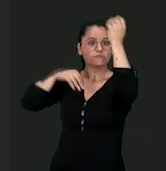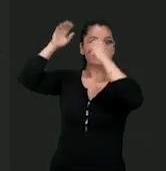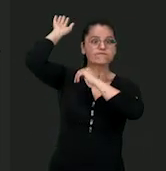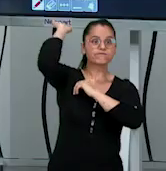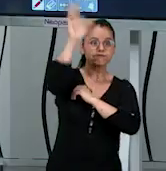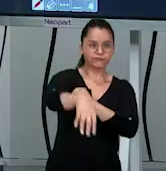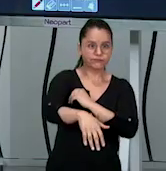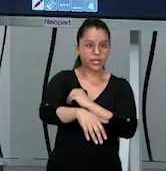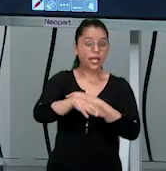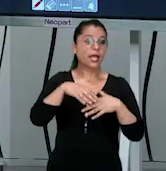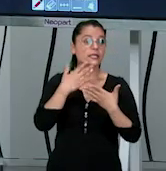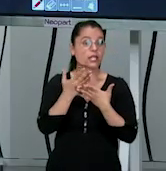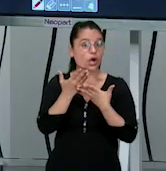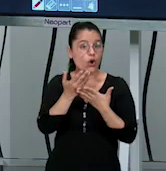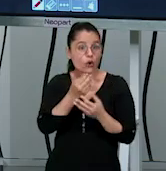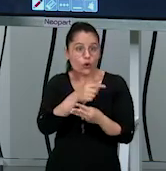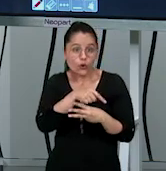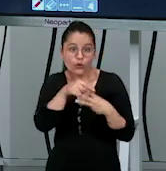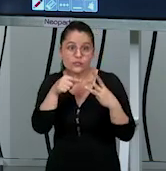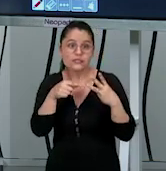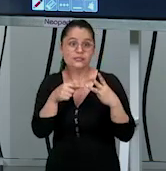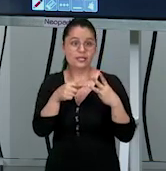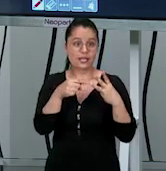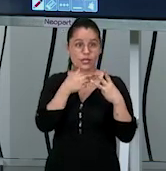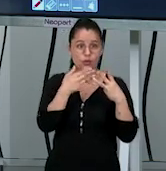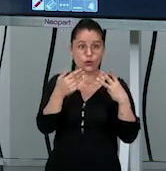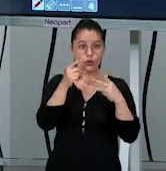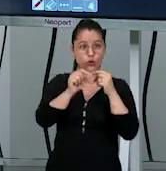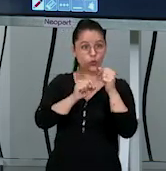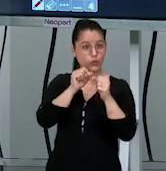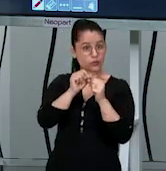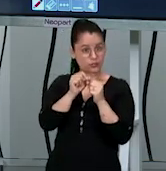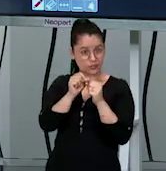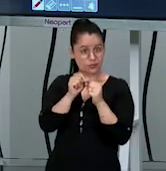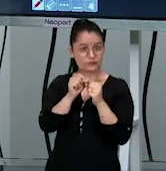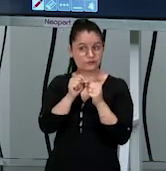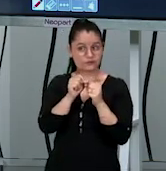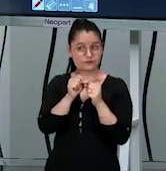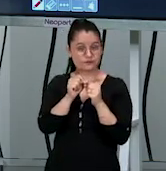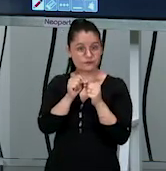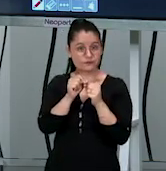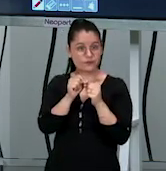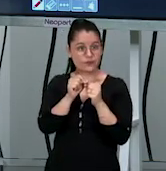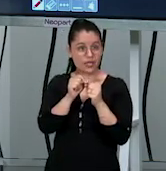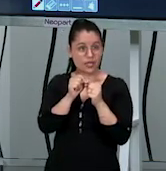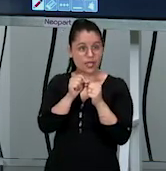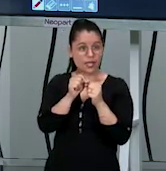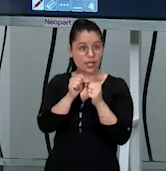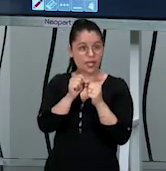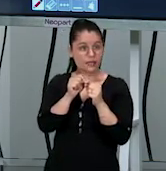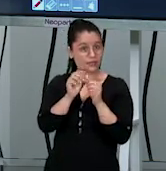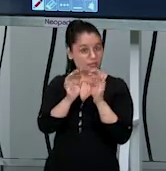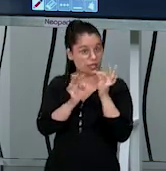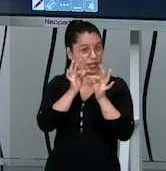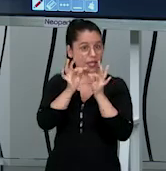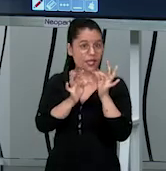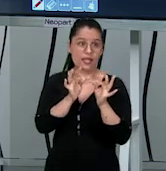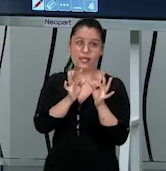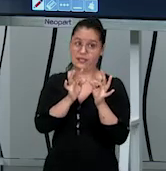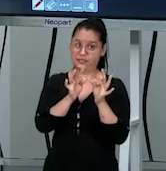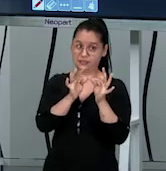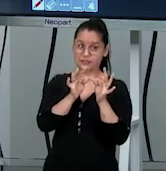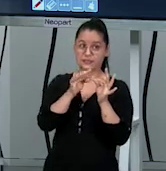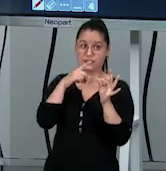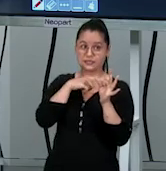A partir desses três fundamentos, a partir dessas três técnicas, isso aqui são